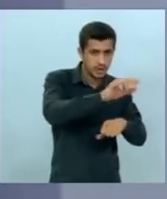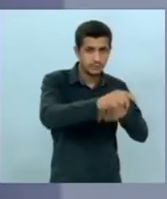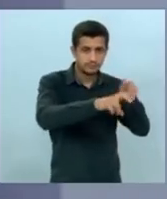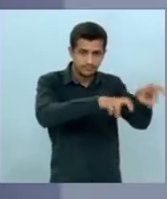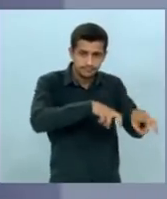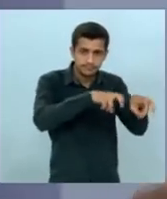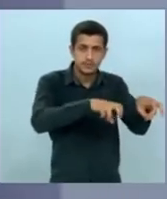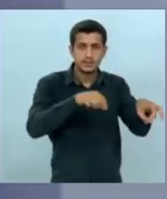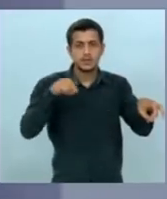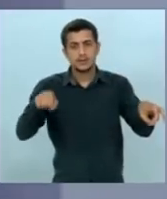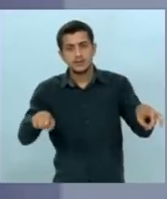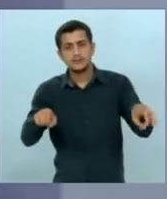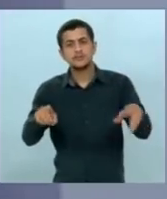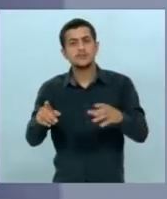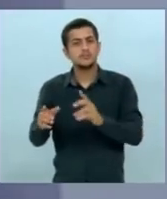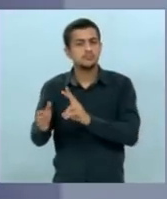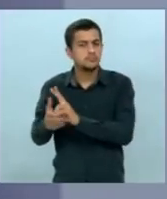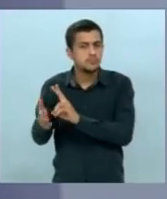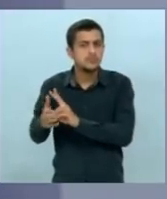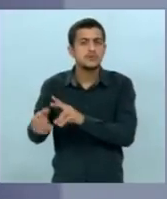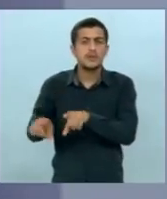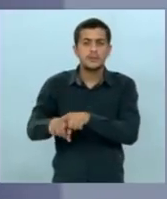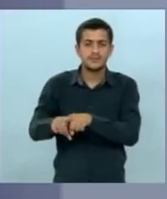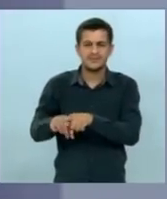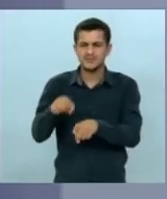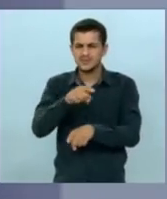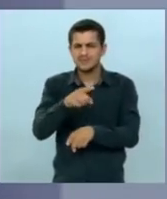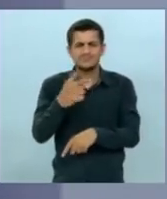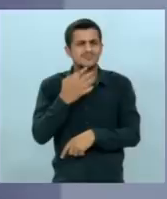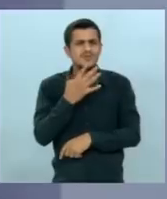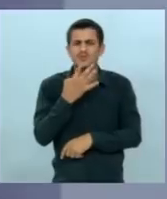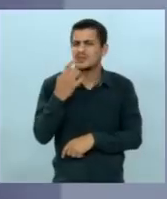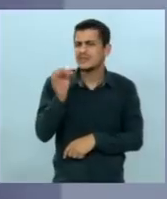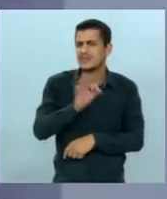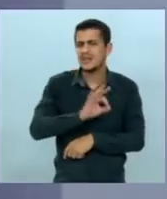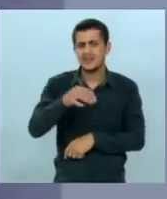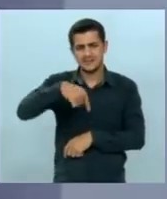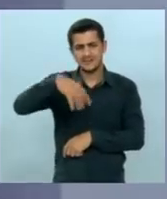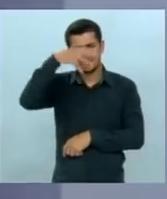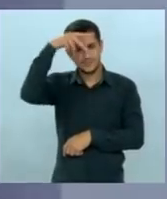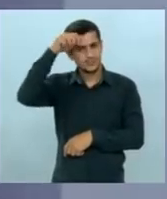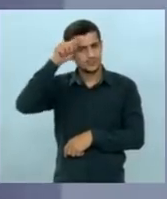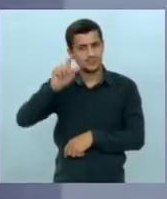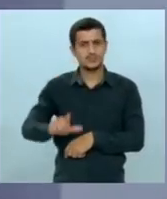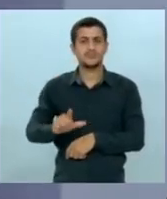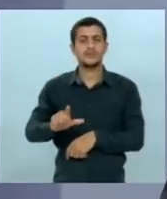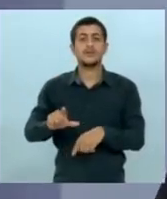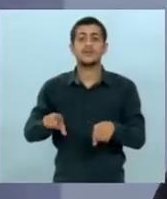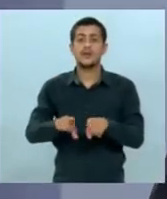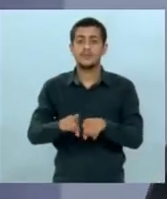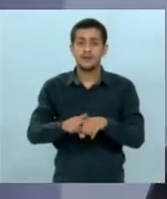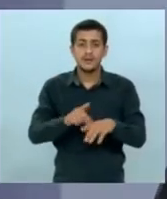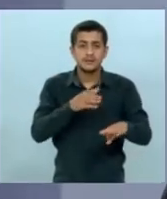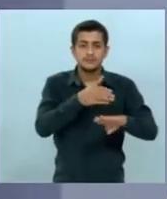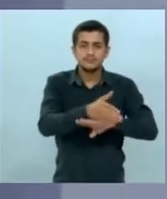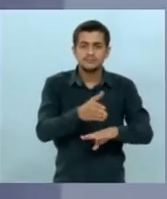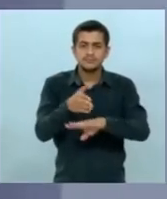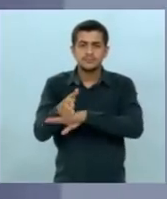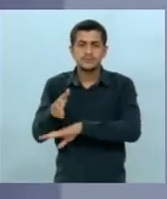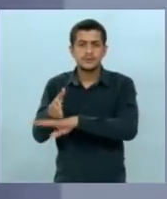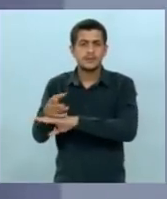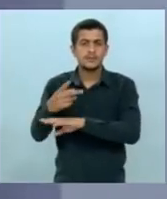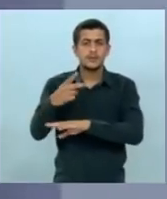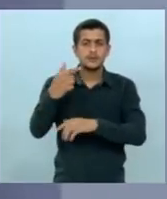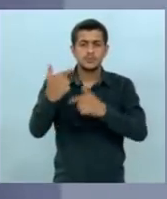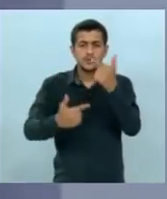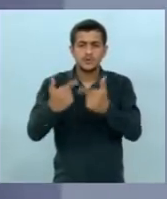indígenas. E as vejo, que você não tem conhecimento nenhum do que ocorre no Mato Grosso do Sul. Principalmente adentrando as políticas públicas.